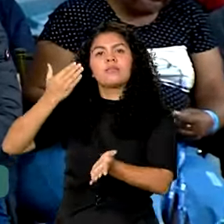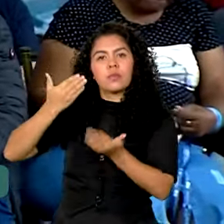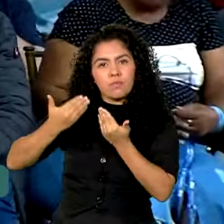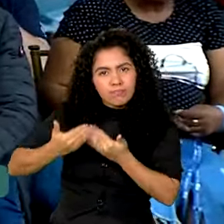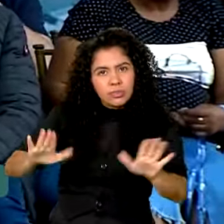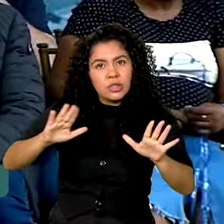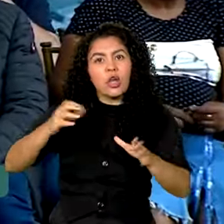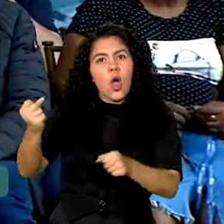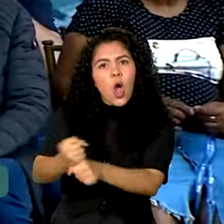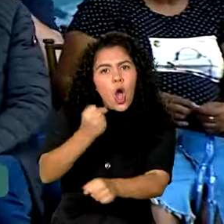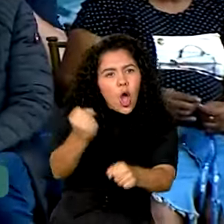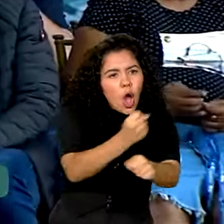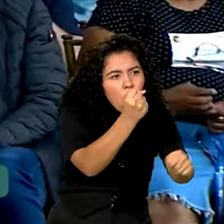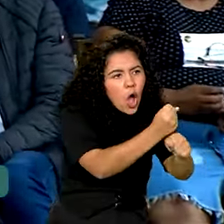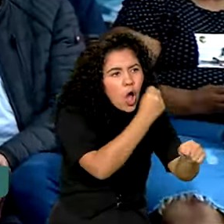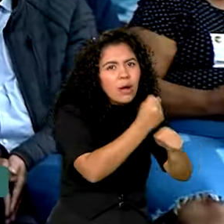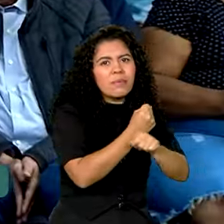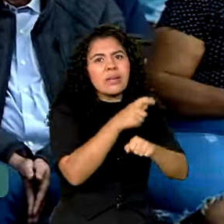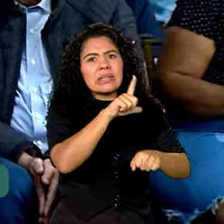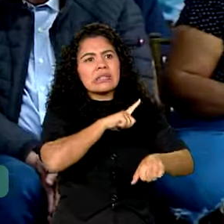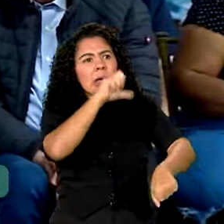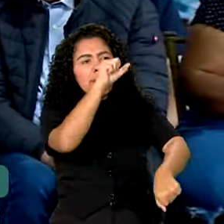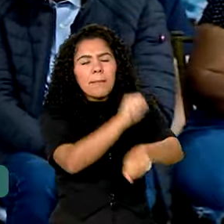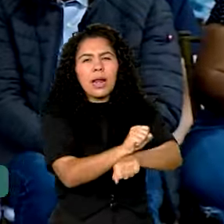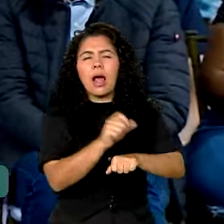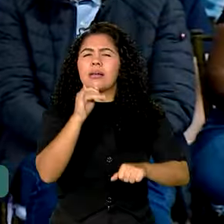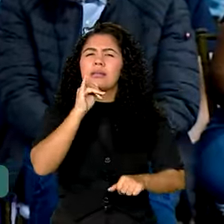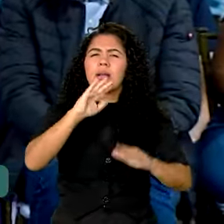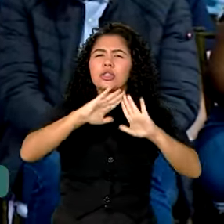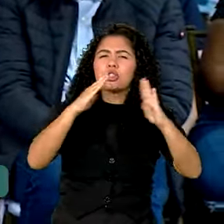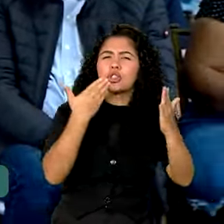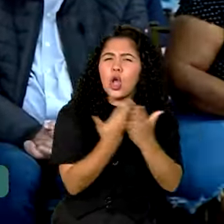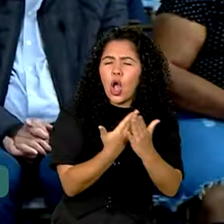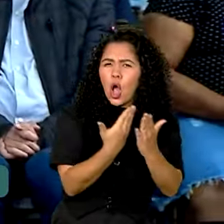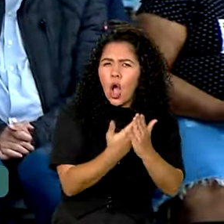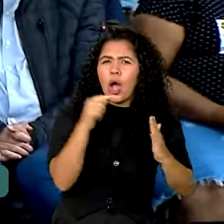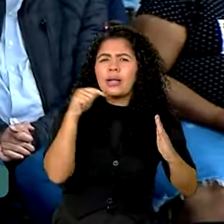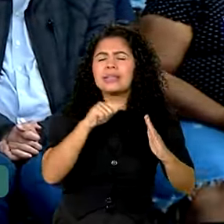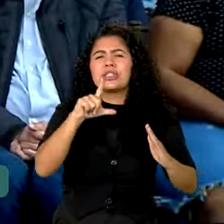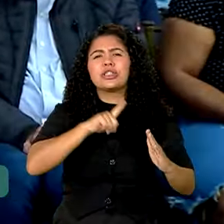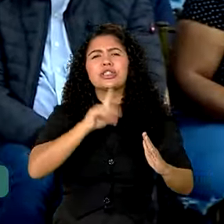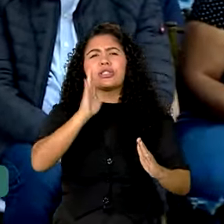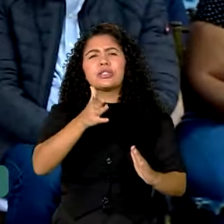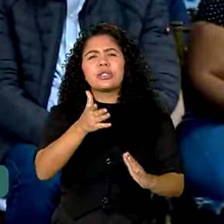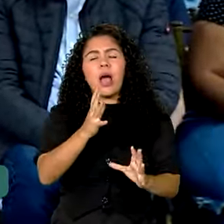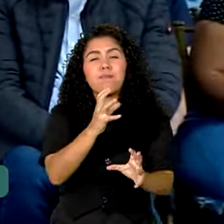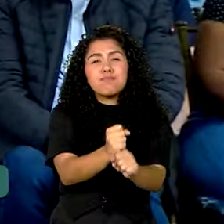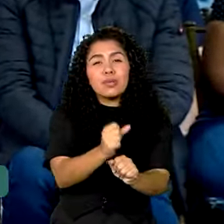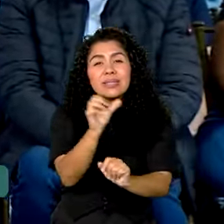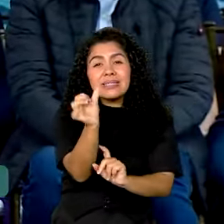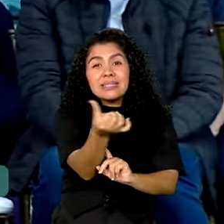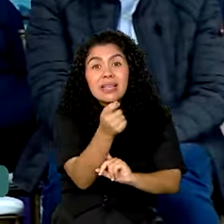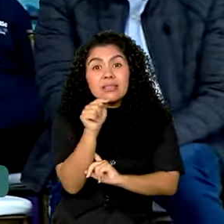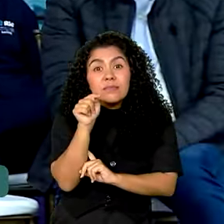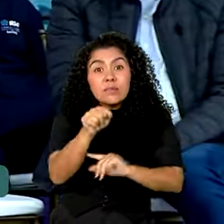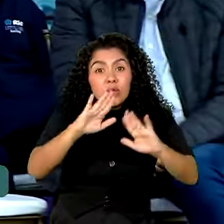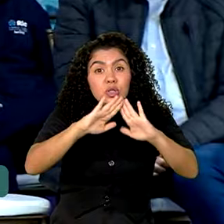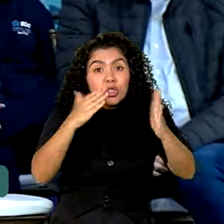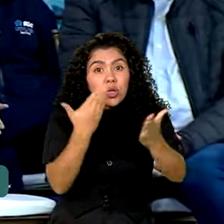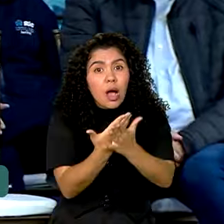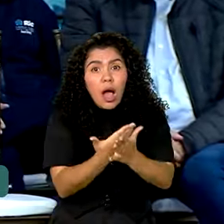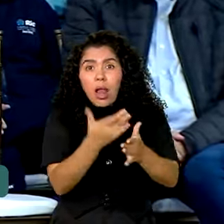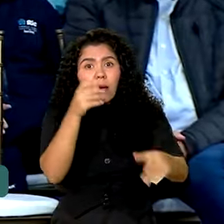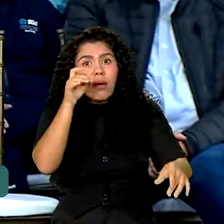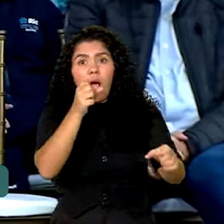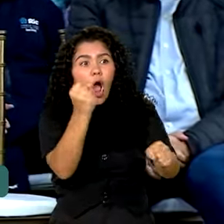obras paralisadas. Só de escola, Eduardo, só de escola eram quase 6 mil obras paralisadas nesse